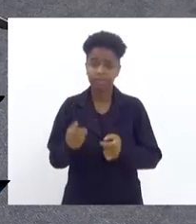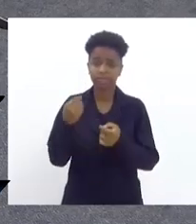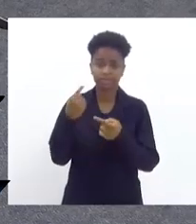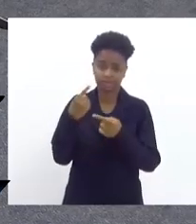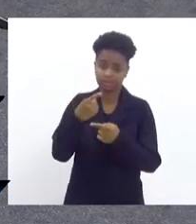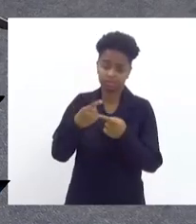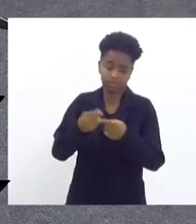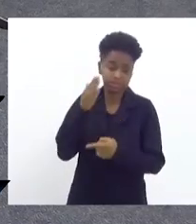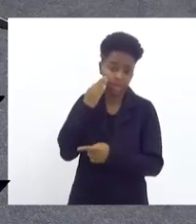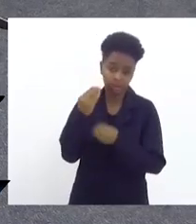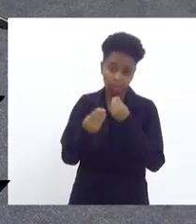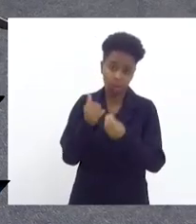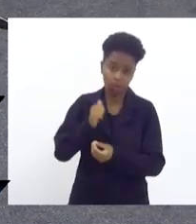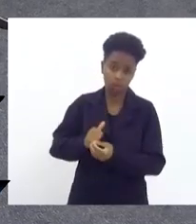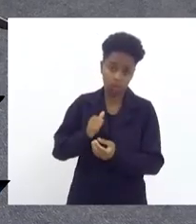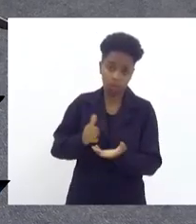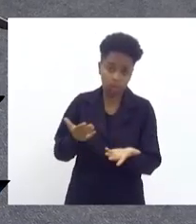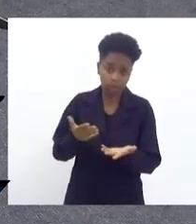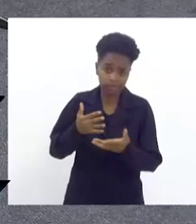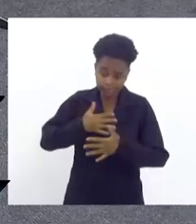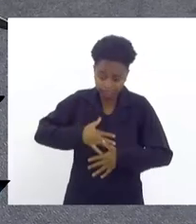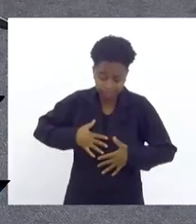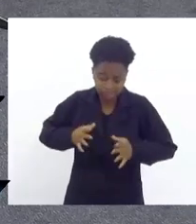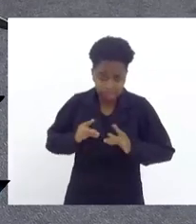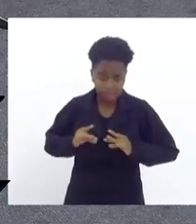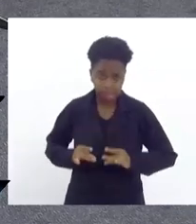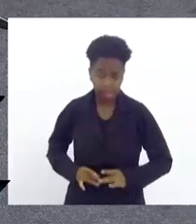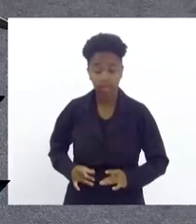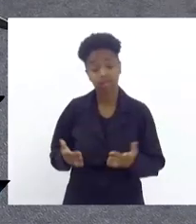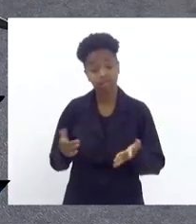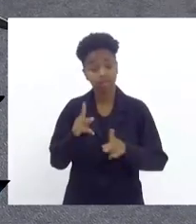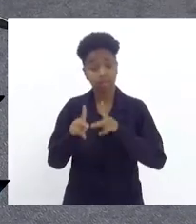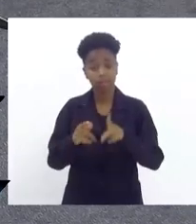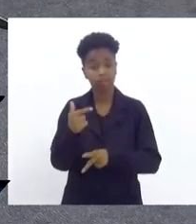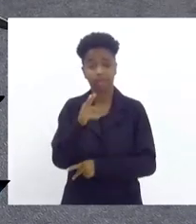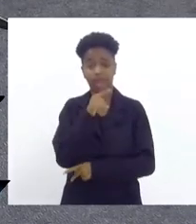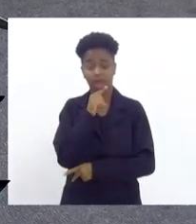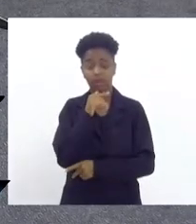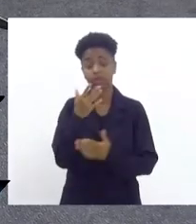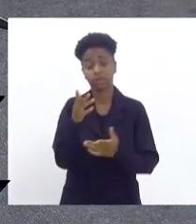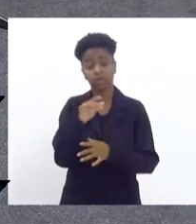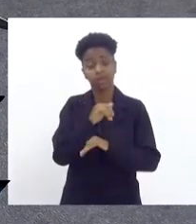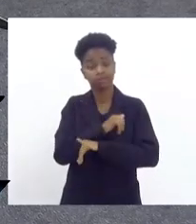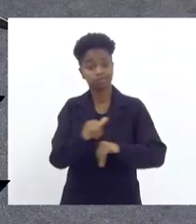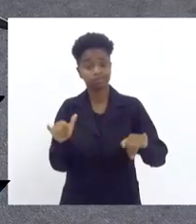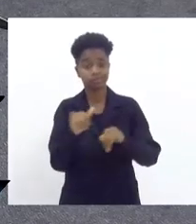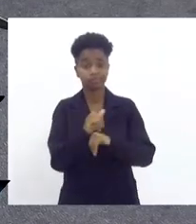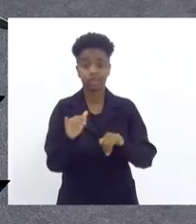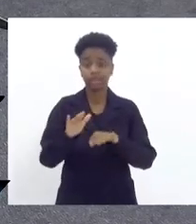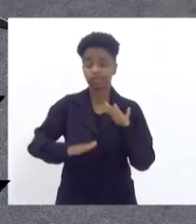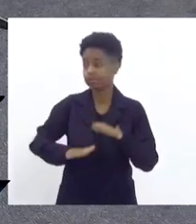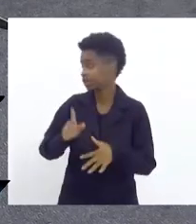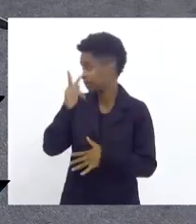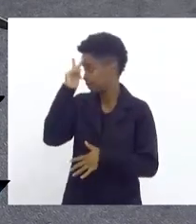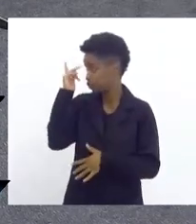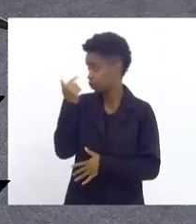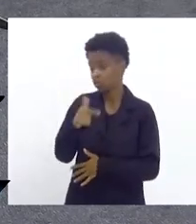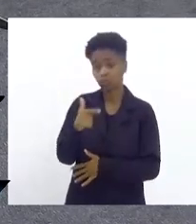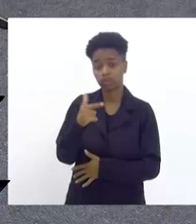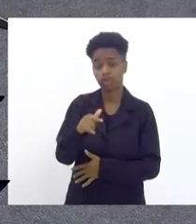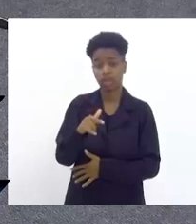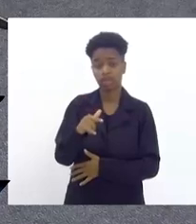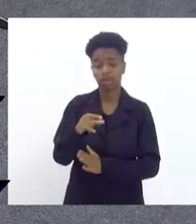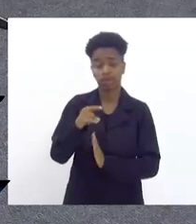pessoas infelizmente não tem água e a população eles alegam muitas das vezes nobre deputado que as pessoas não tem uma conta